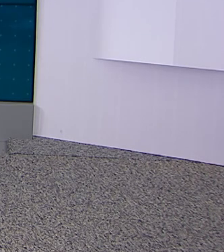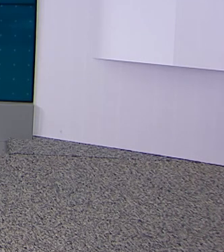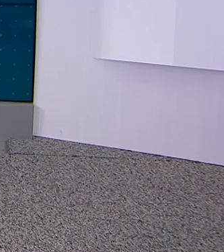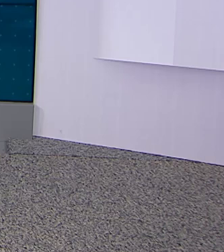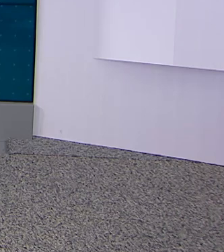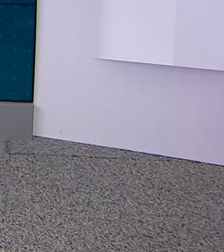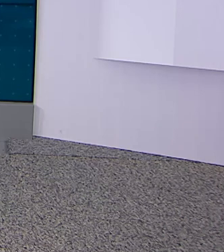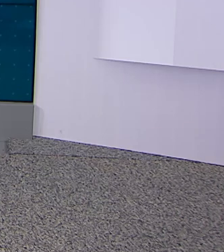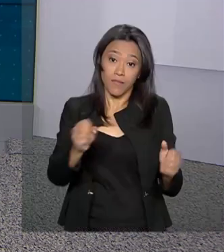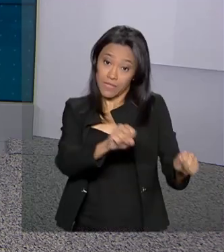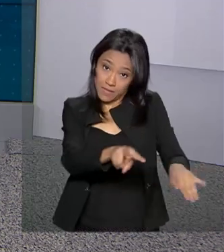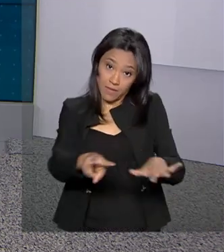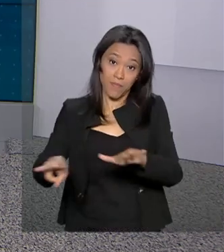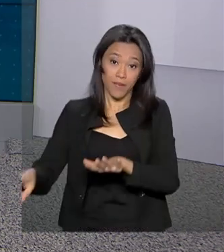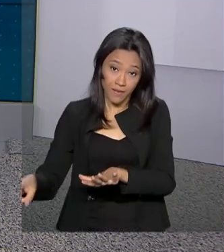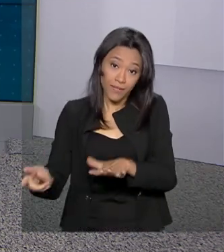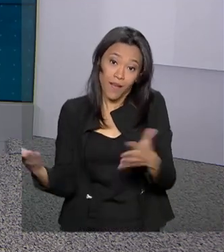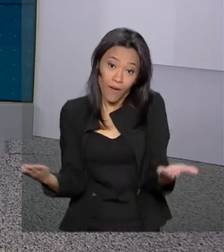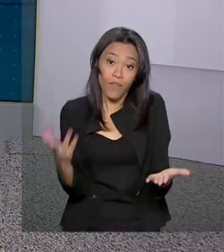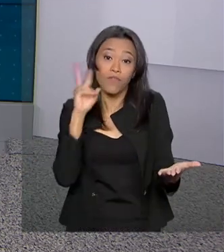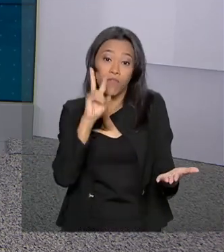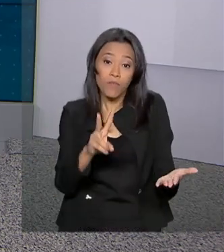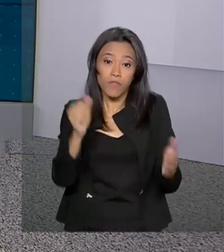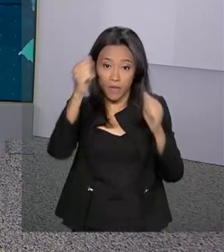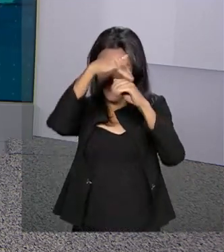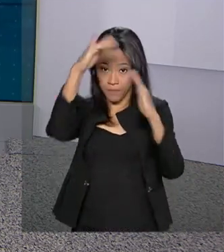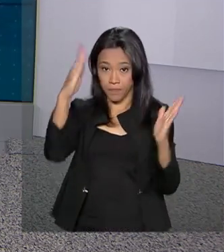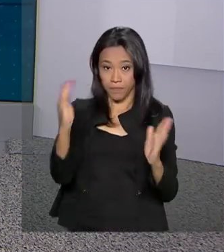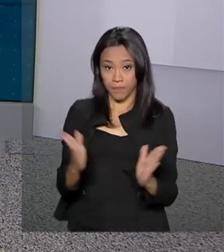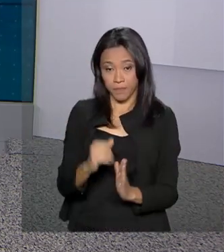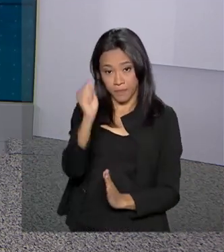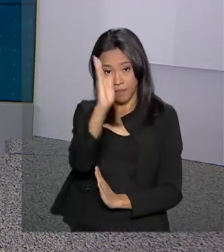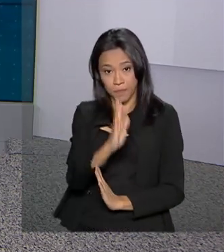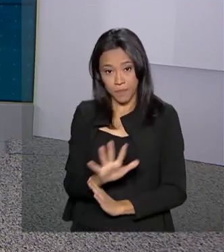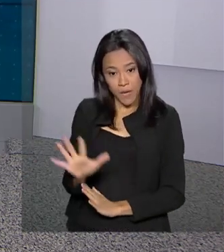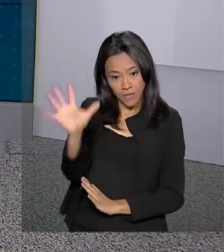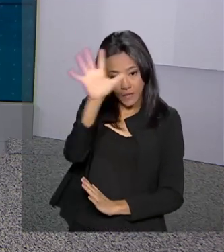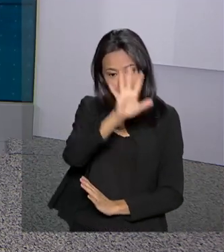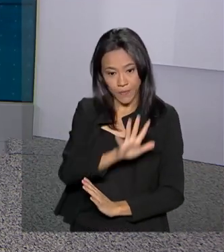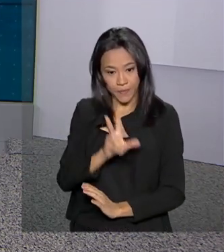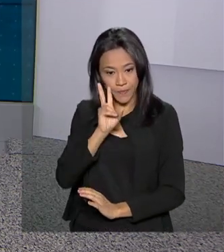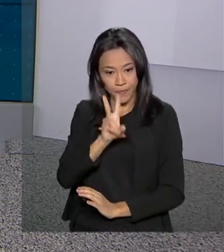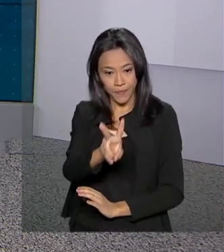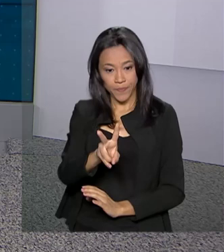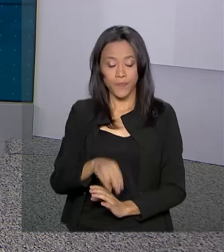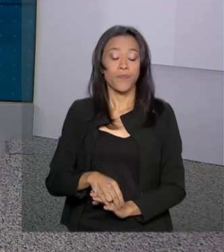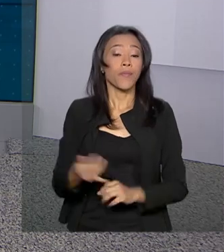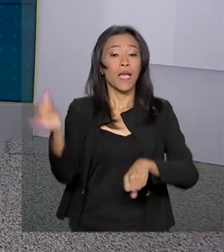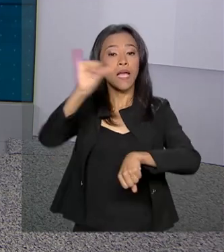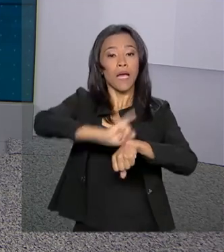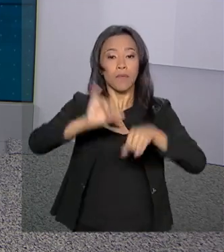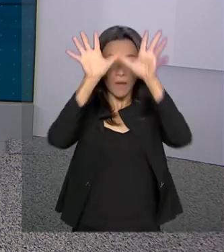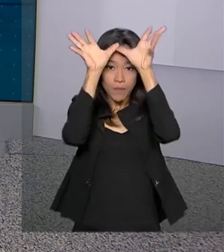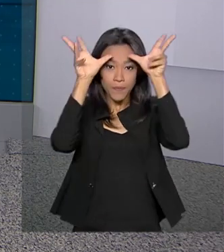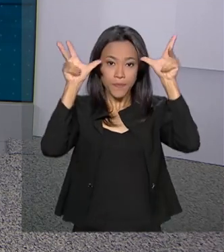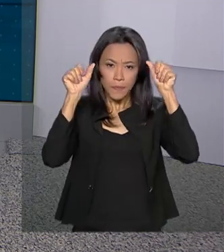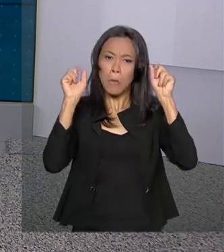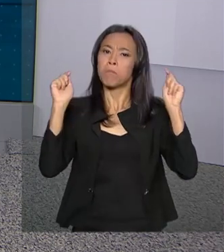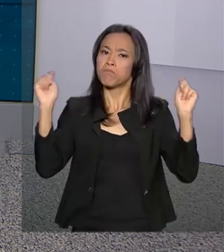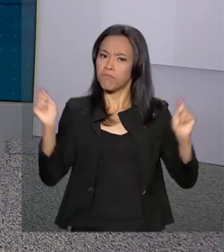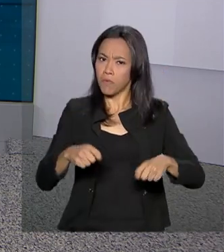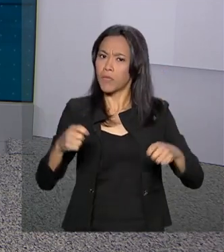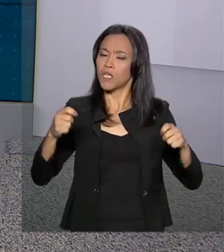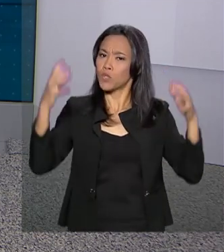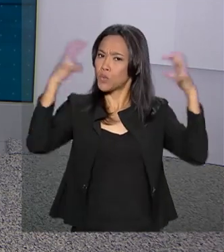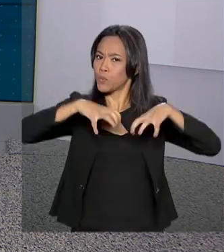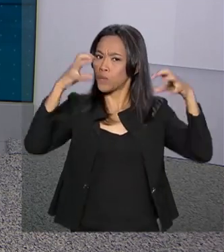Início de semana chegando, né? Vamos então ao nosso mapa? Olha só. Vamos começar por Rio Branco. Em Rio Branco pode chover